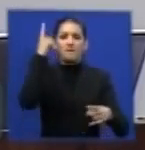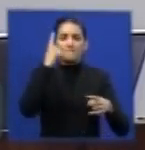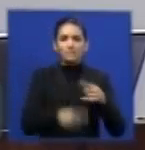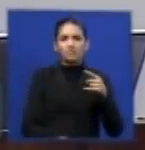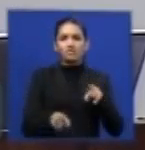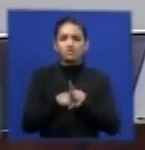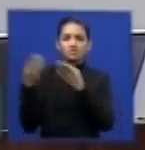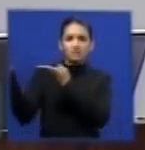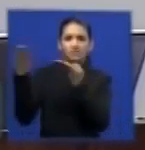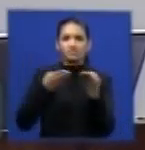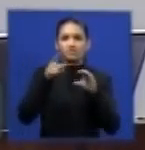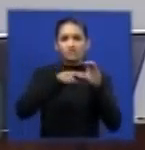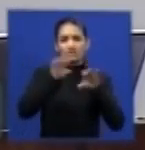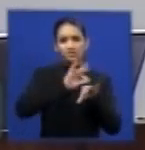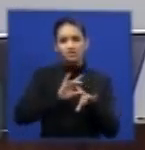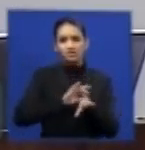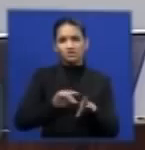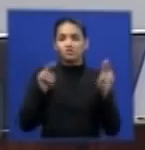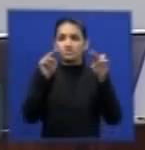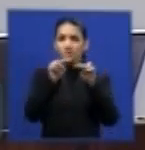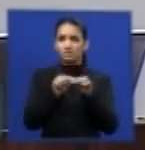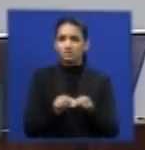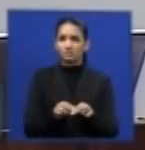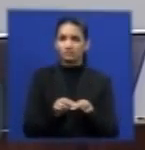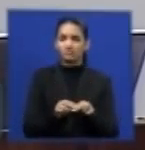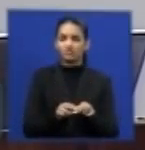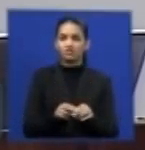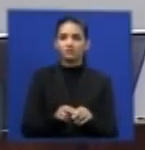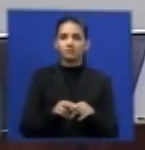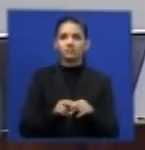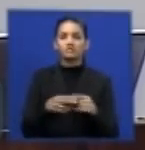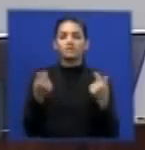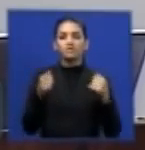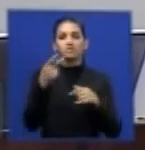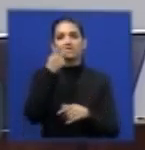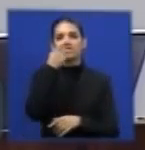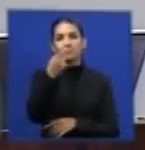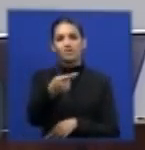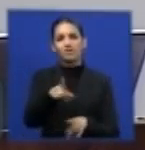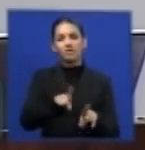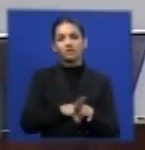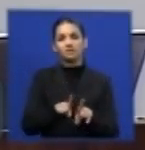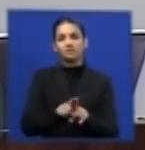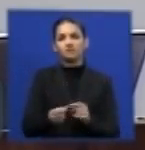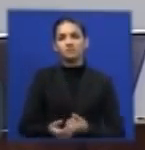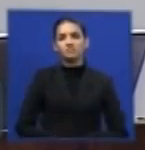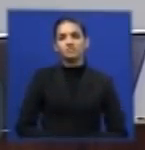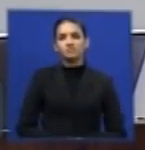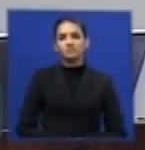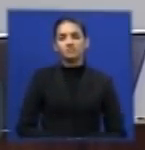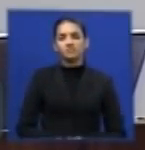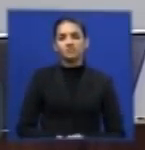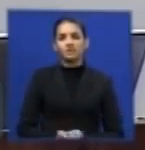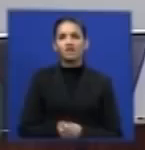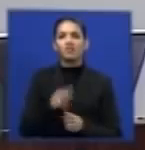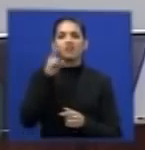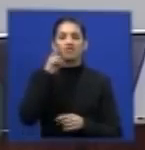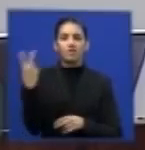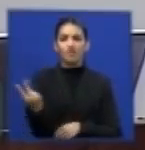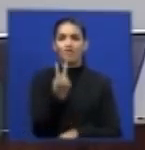importação de pneus e portanto não podemos deixar de valorar esse esforço